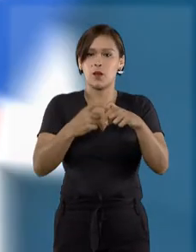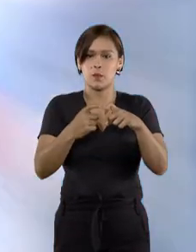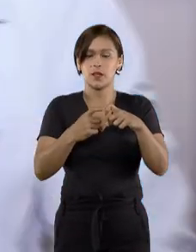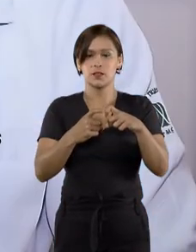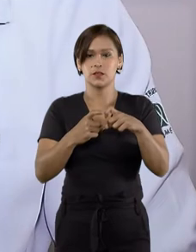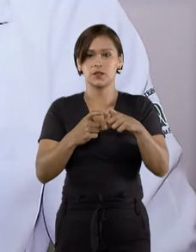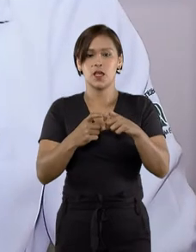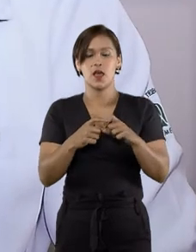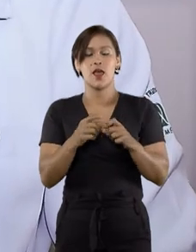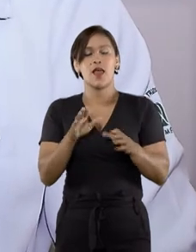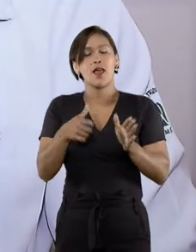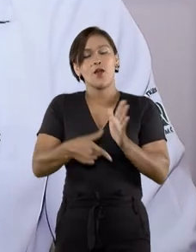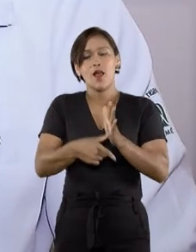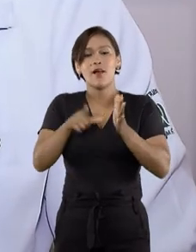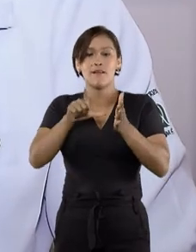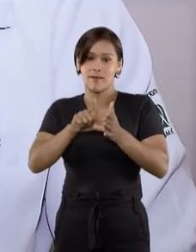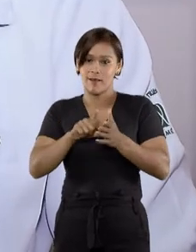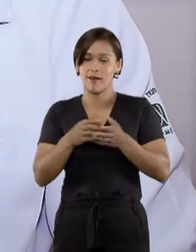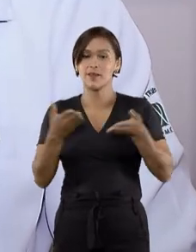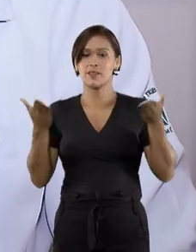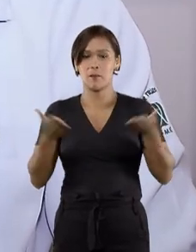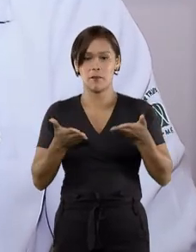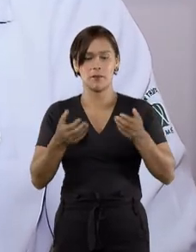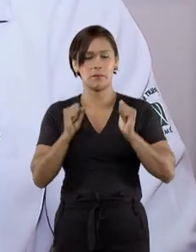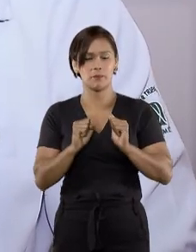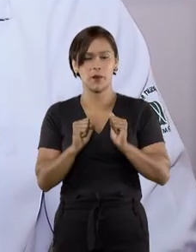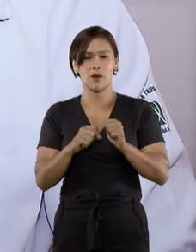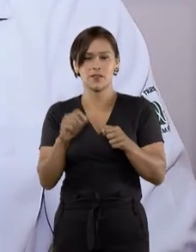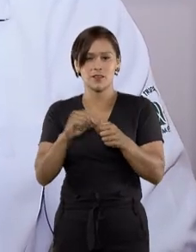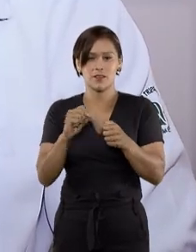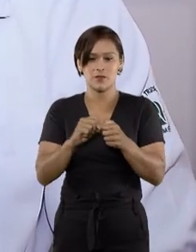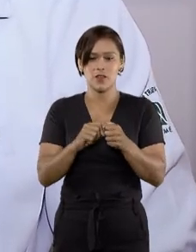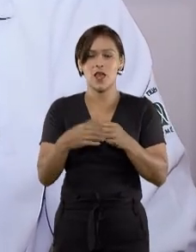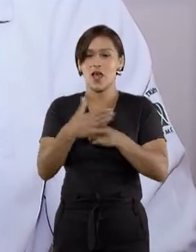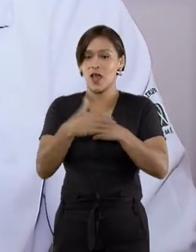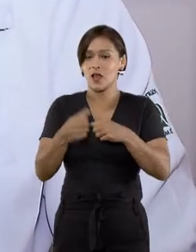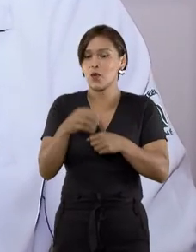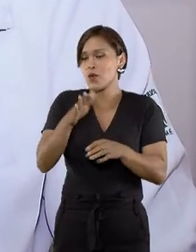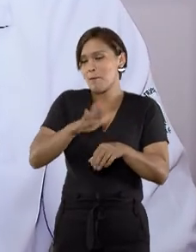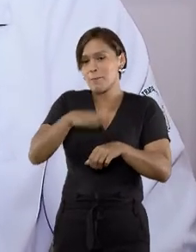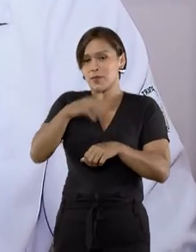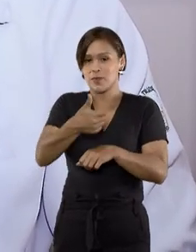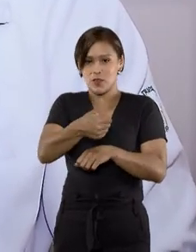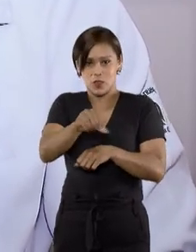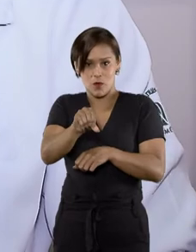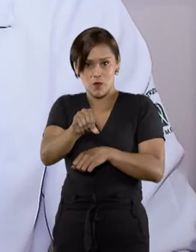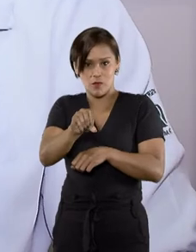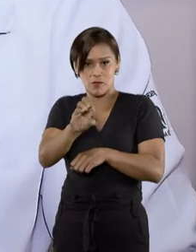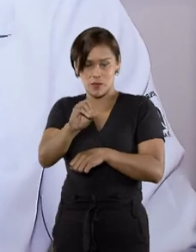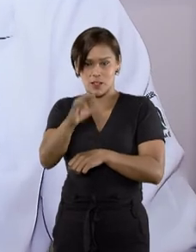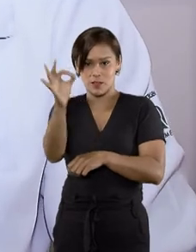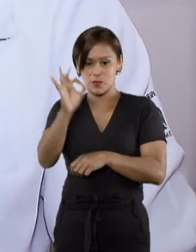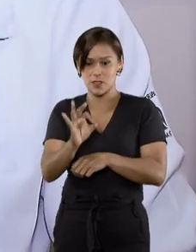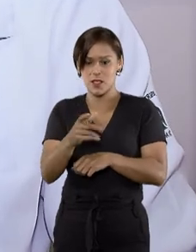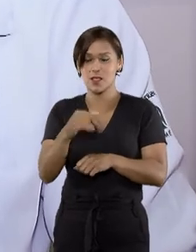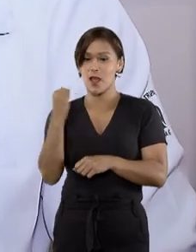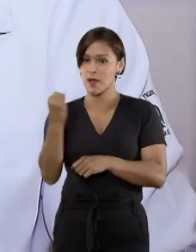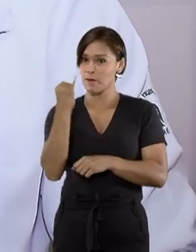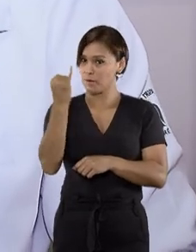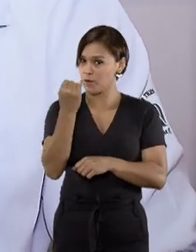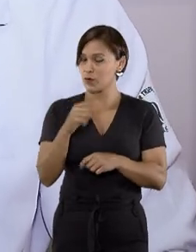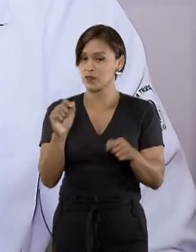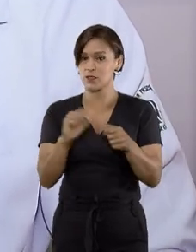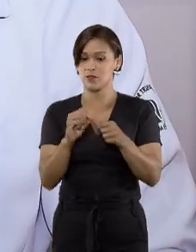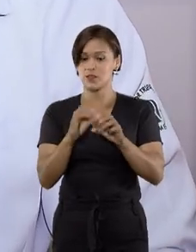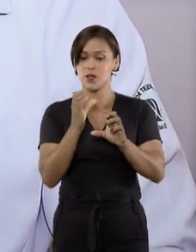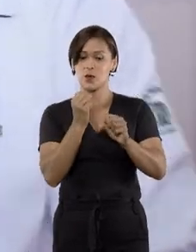Quando realizar o diagnóstico precoce do câncer de próstata, as chances de cura são maiores que 90%. A importância de fazer esse diagnóstico na